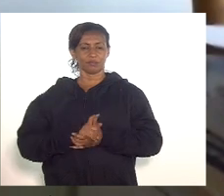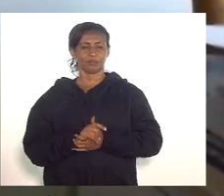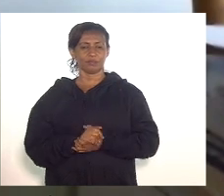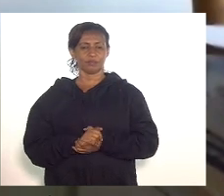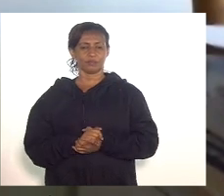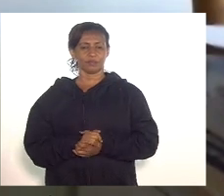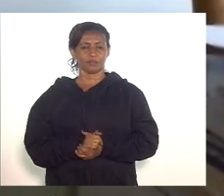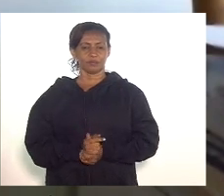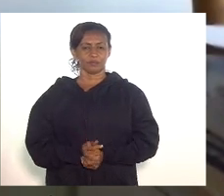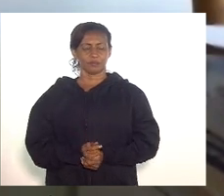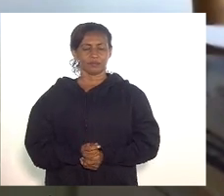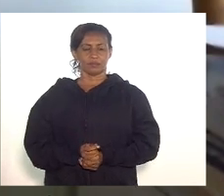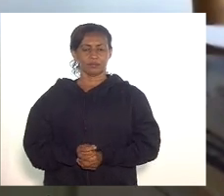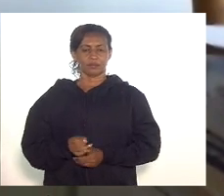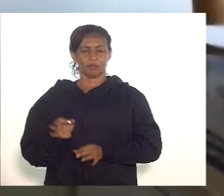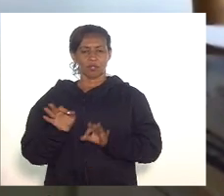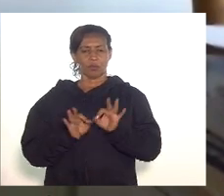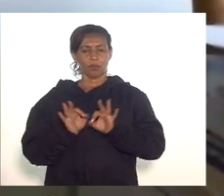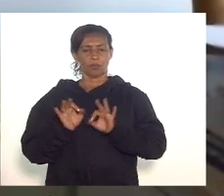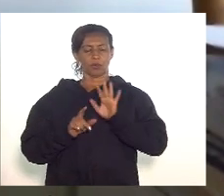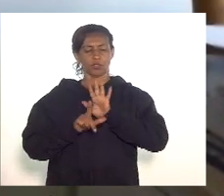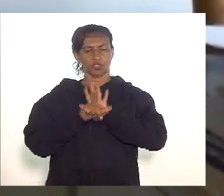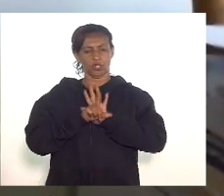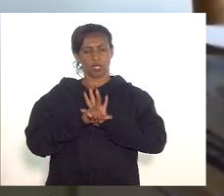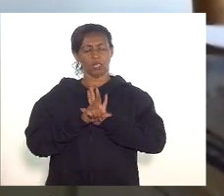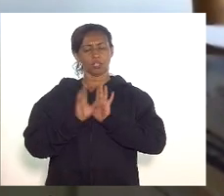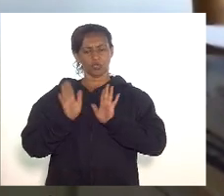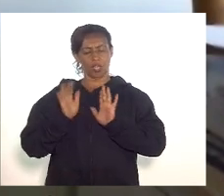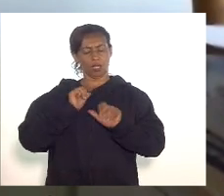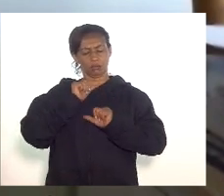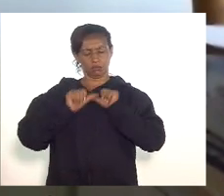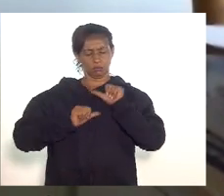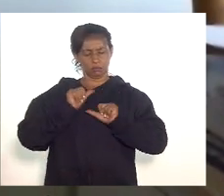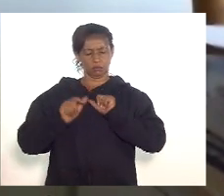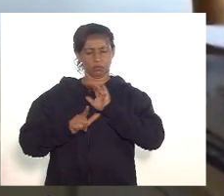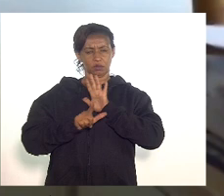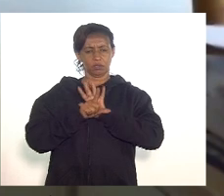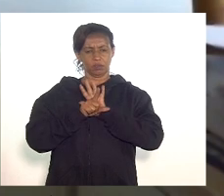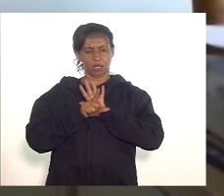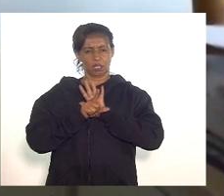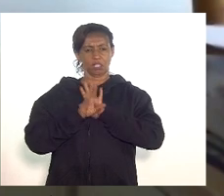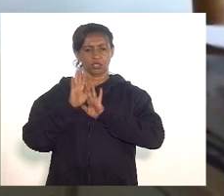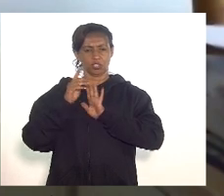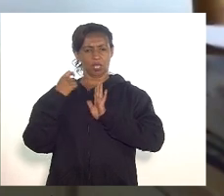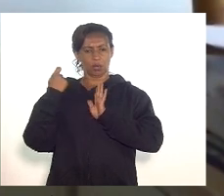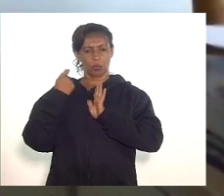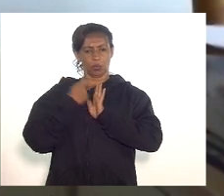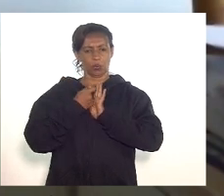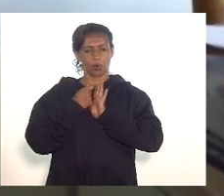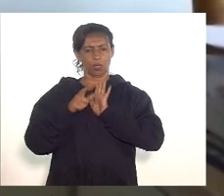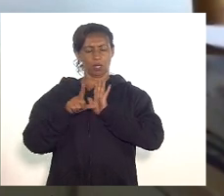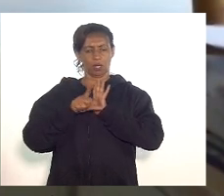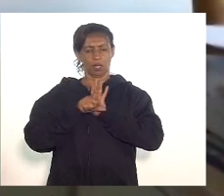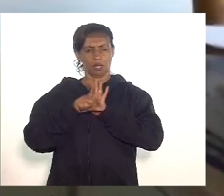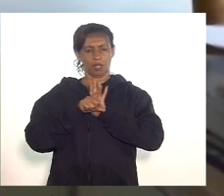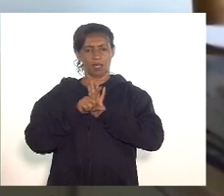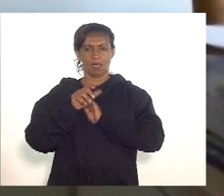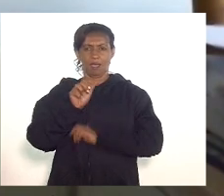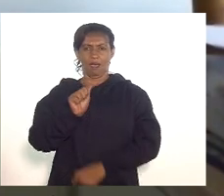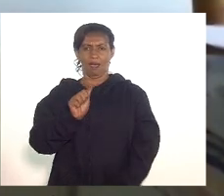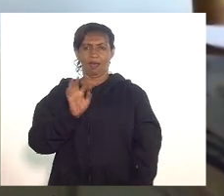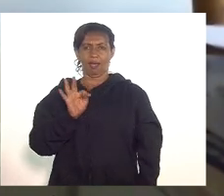o projeto de lei que virou a lei que foi institulado a lei dos atacadistas